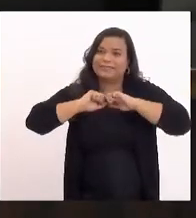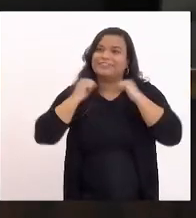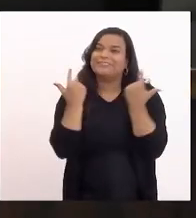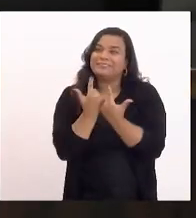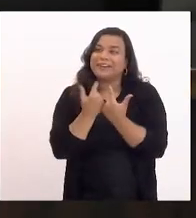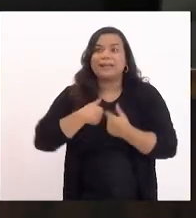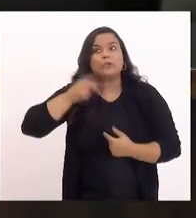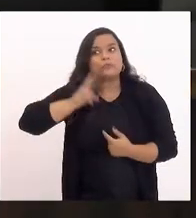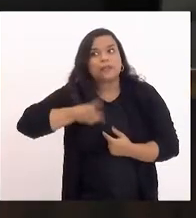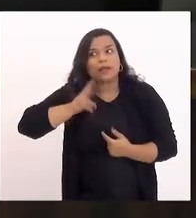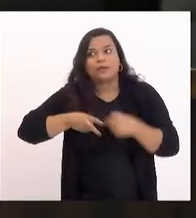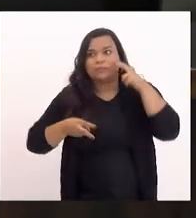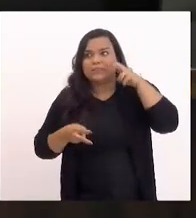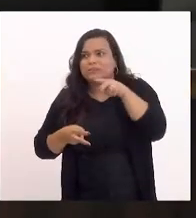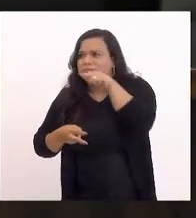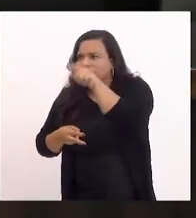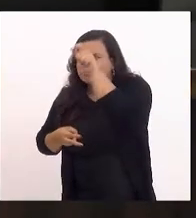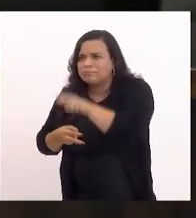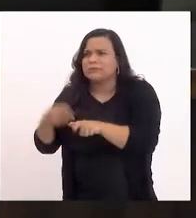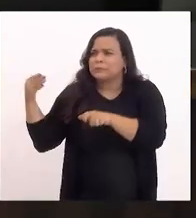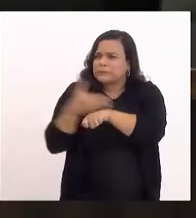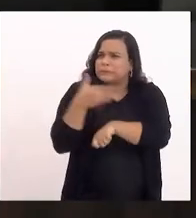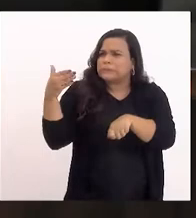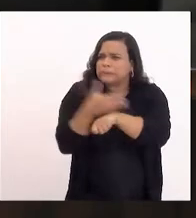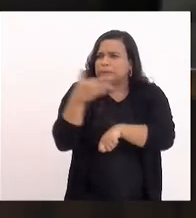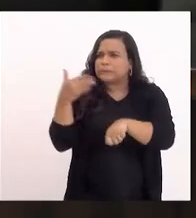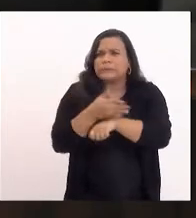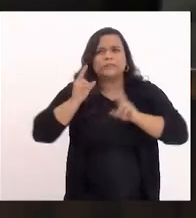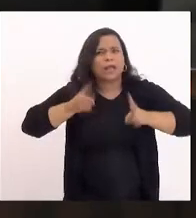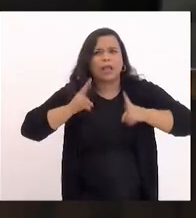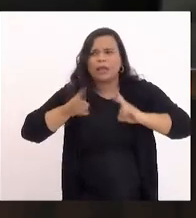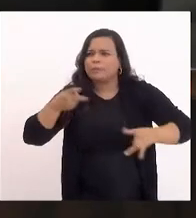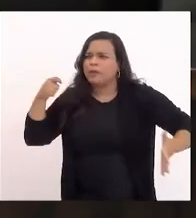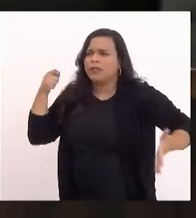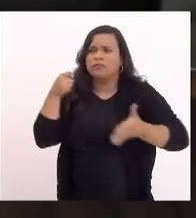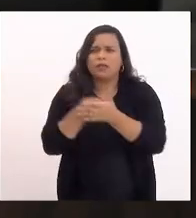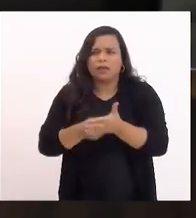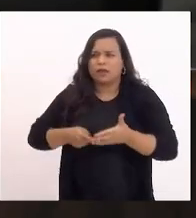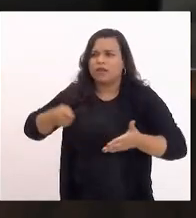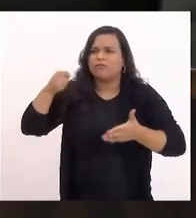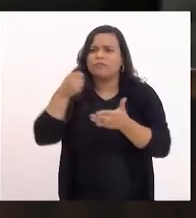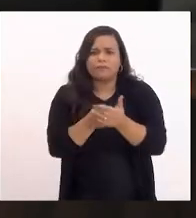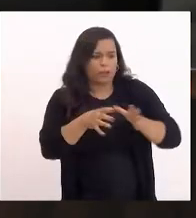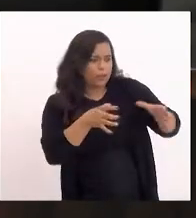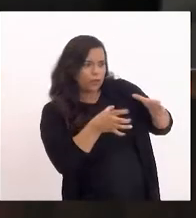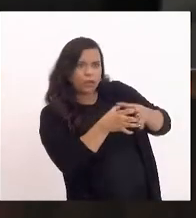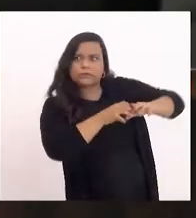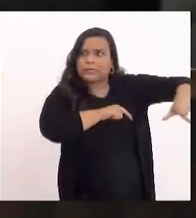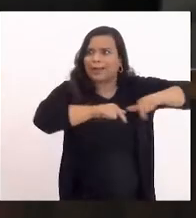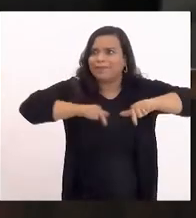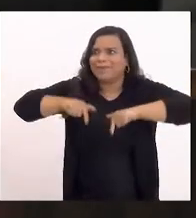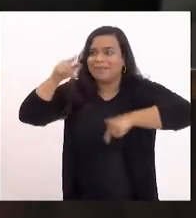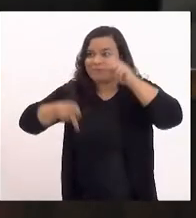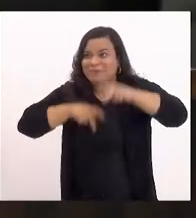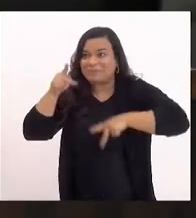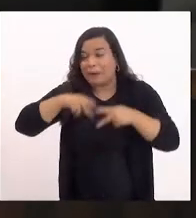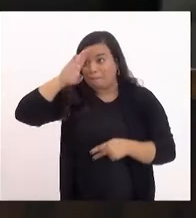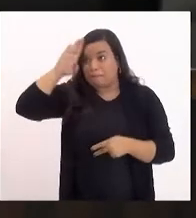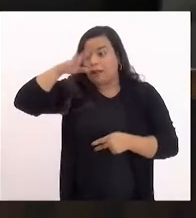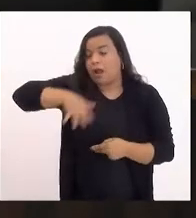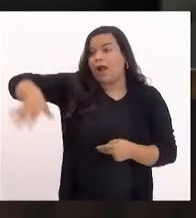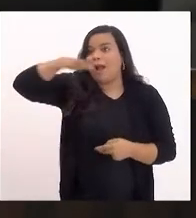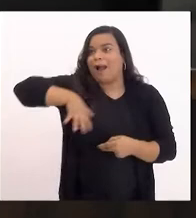vi a presença de vossa excelência aqui à frente da defesa do povo trabalhador especial da zona oeste